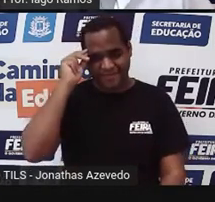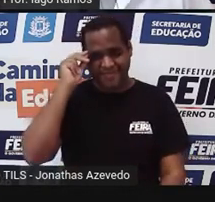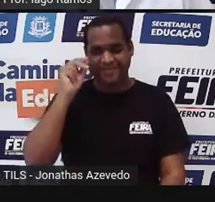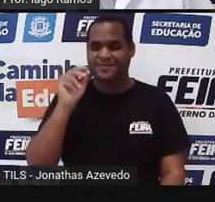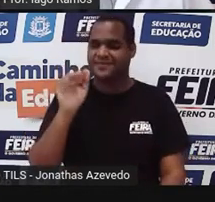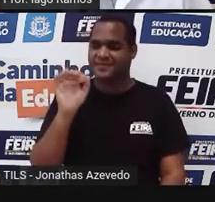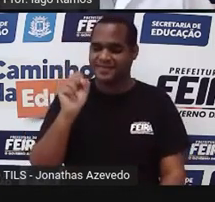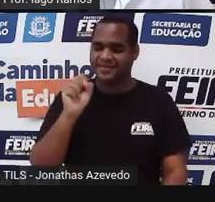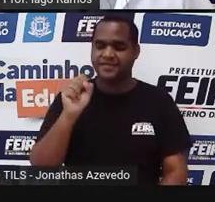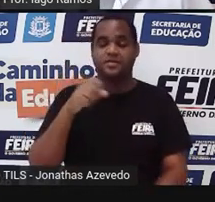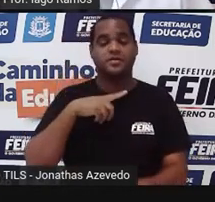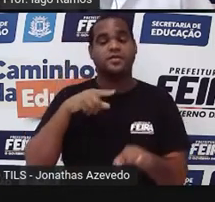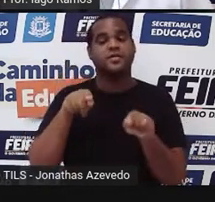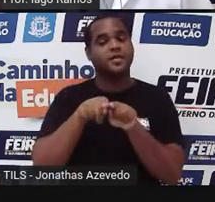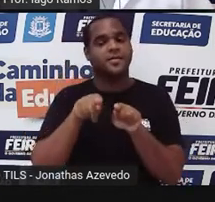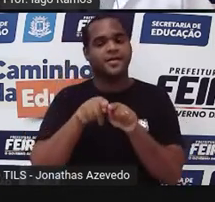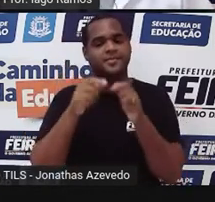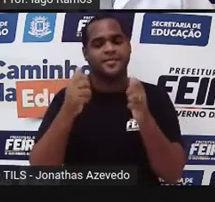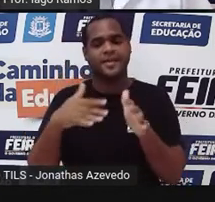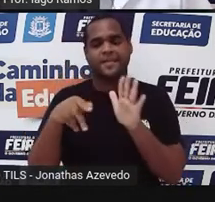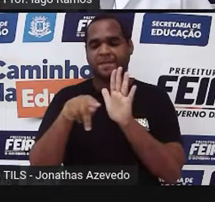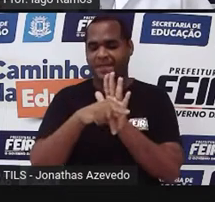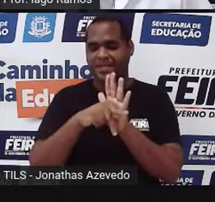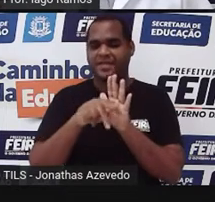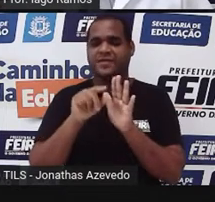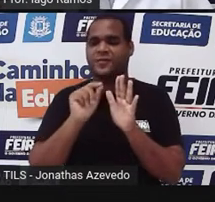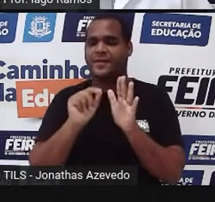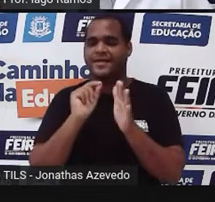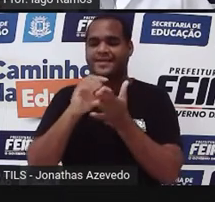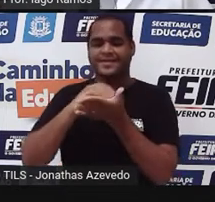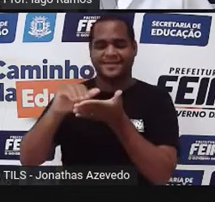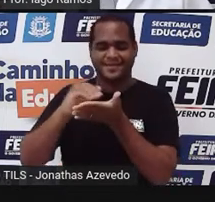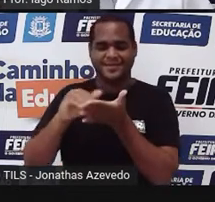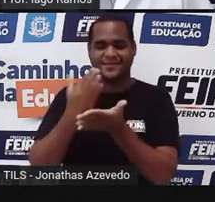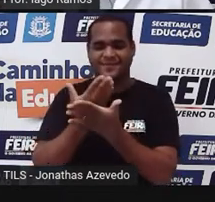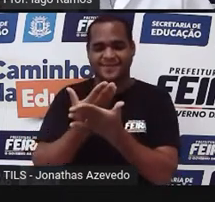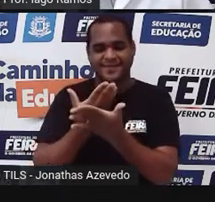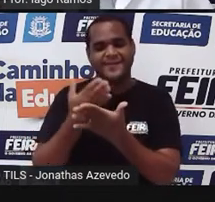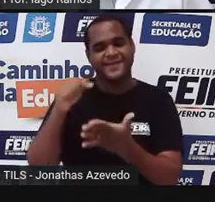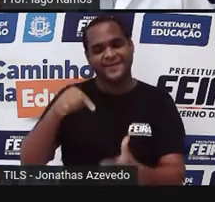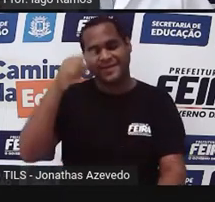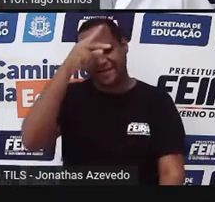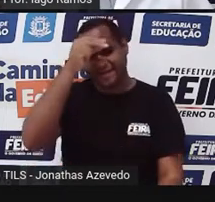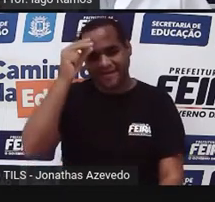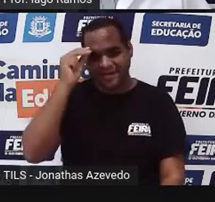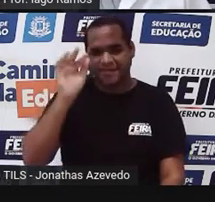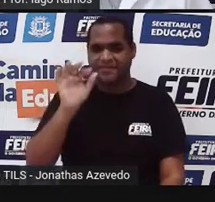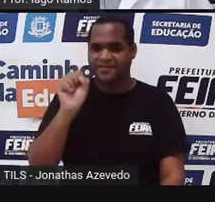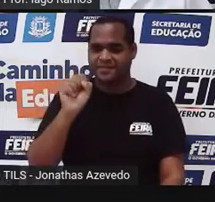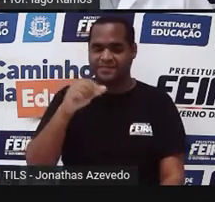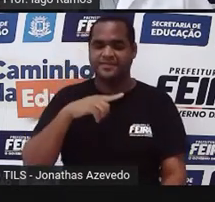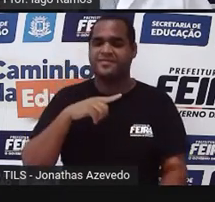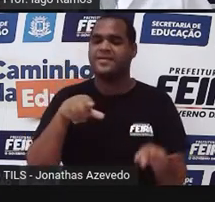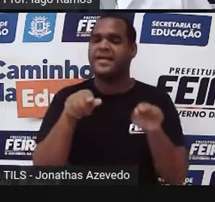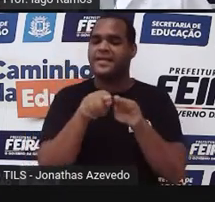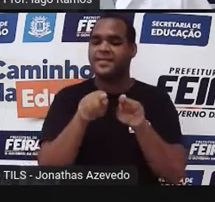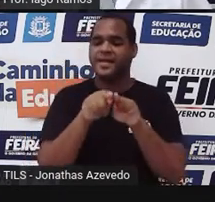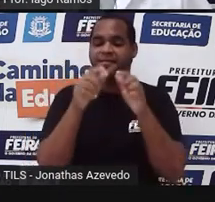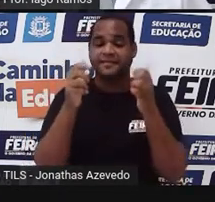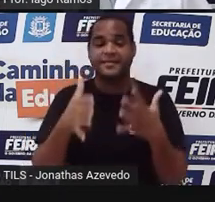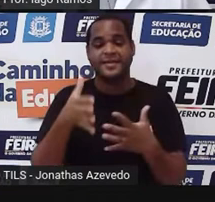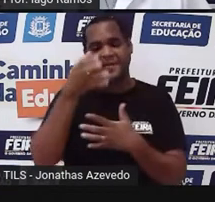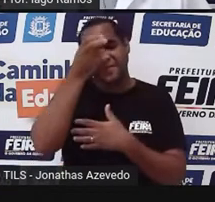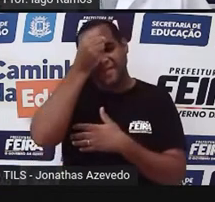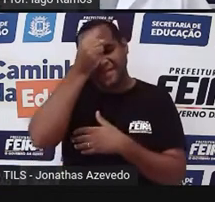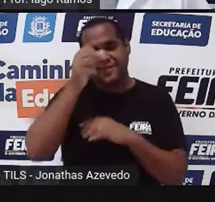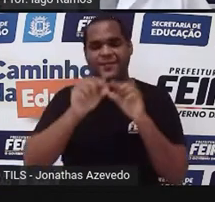Feira de Santana e da própria Secretaria de Educação aqui de Feira. Tá bom? E o que é que a gente tem para aprender nessa aula?